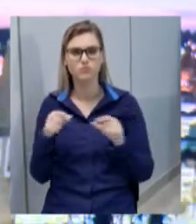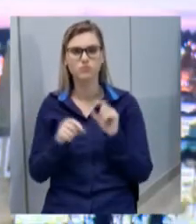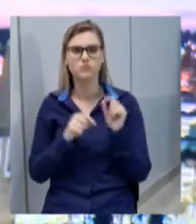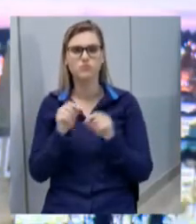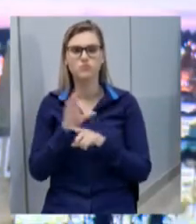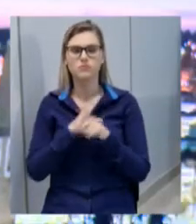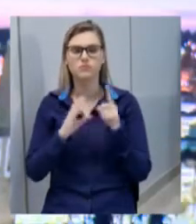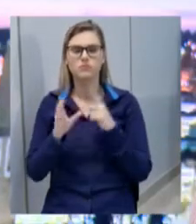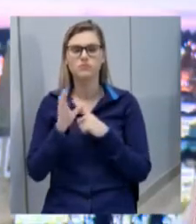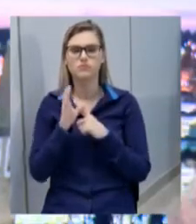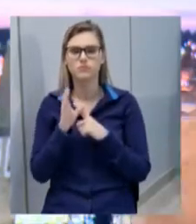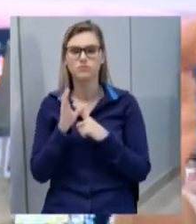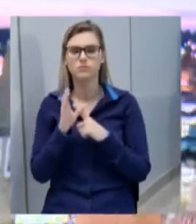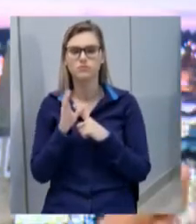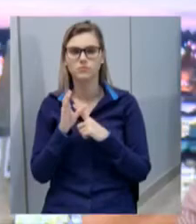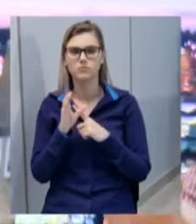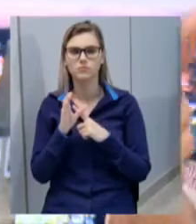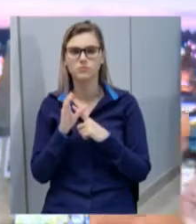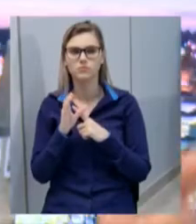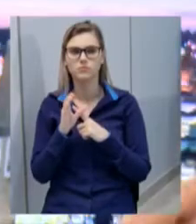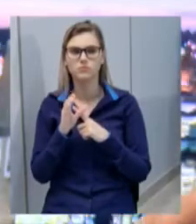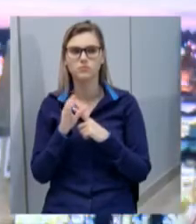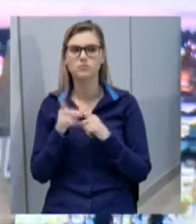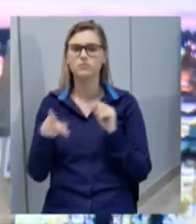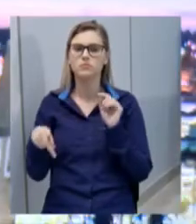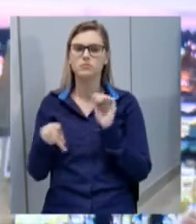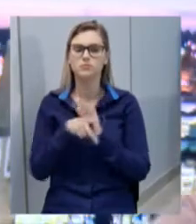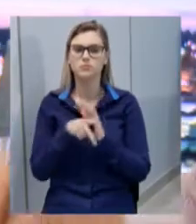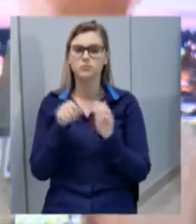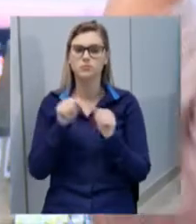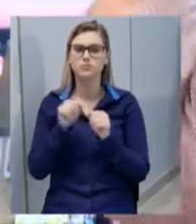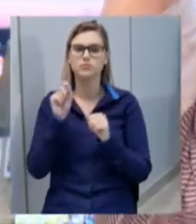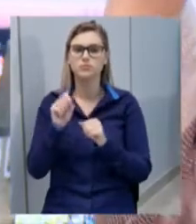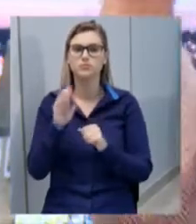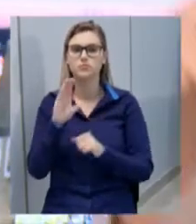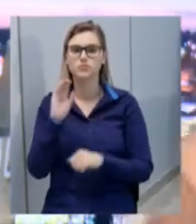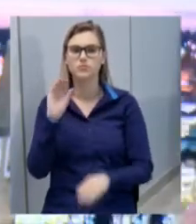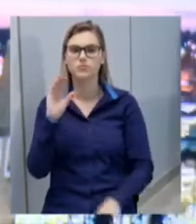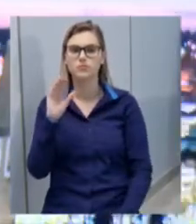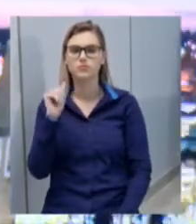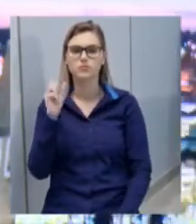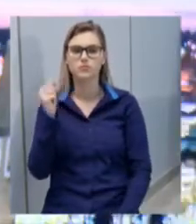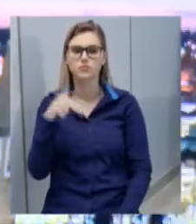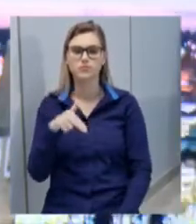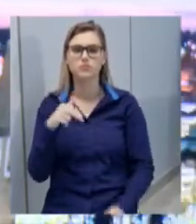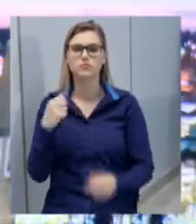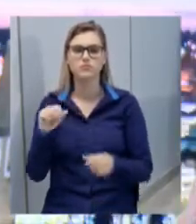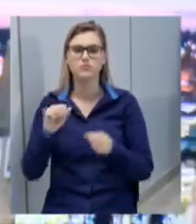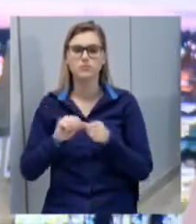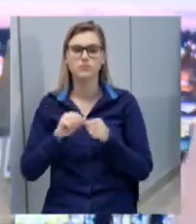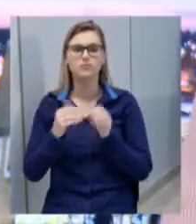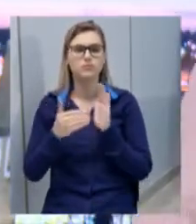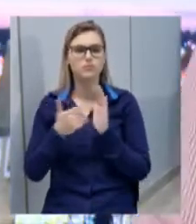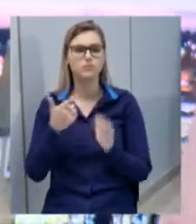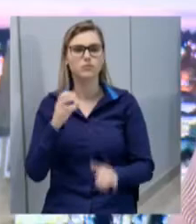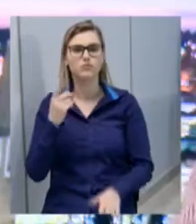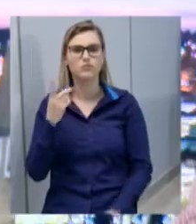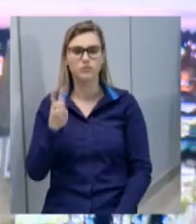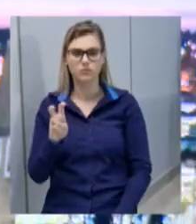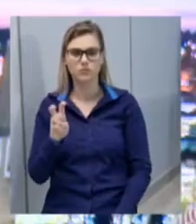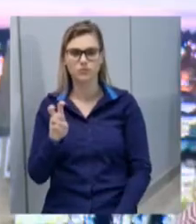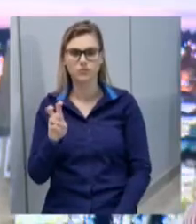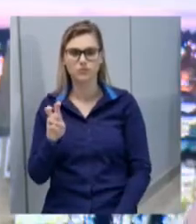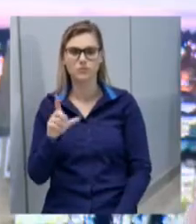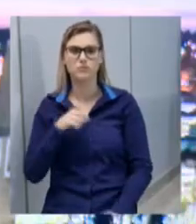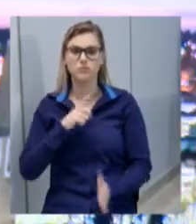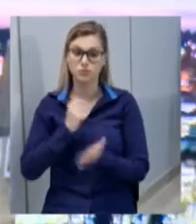a comunidade que, por conta própria, fez aquilo que a Casam deveria ter feito ainda até 2015. Mesmo garantido em